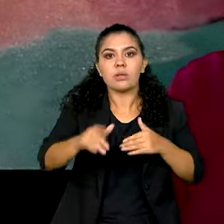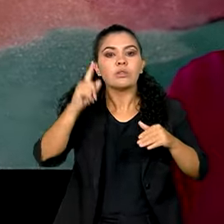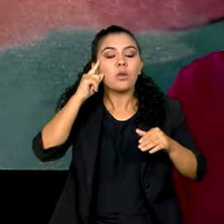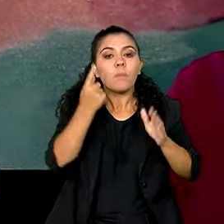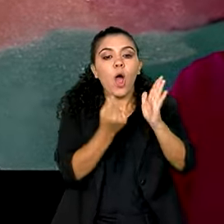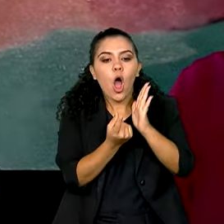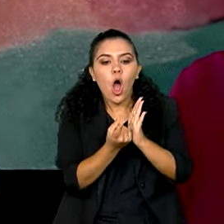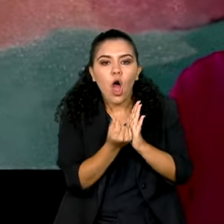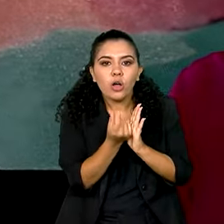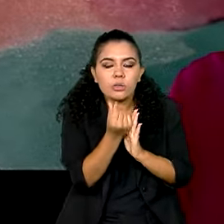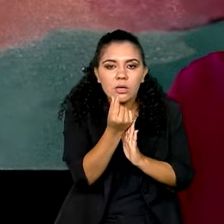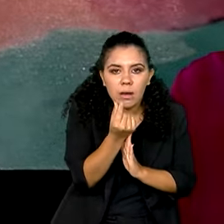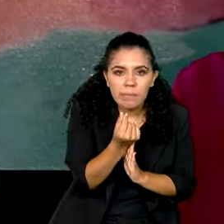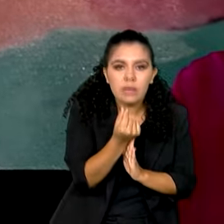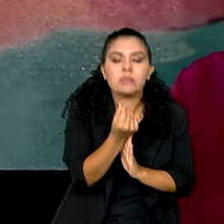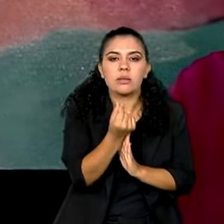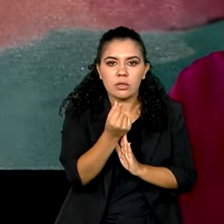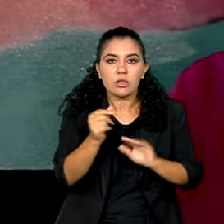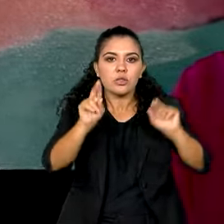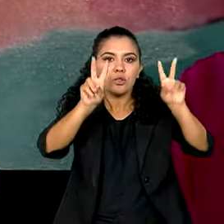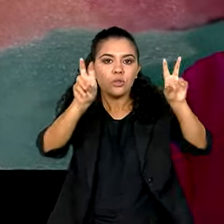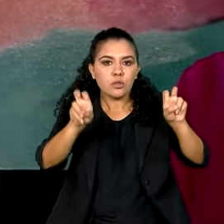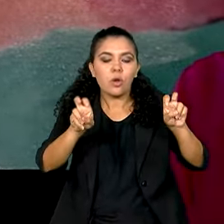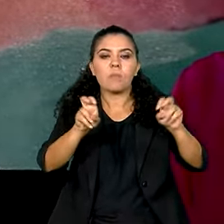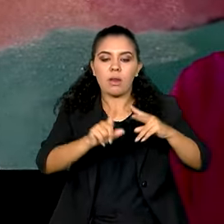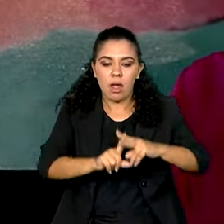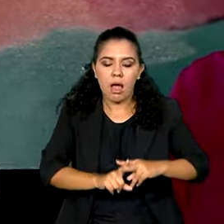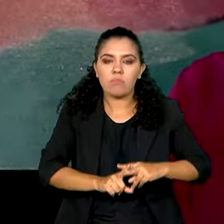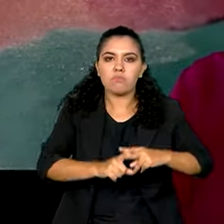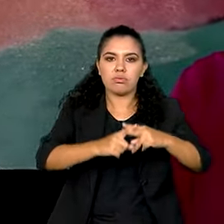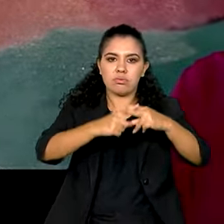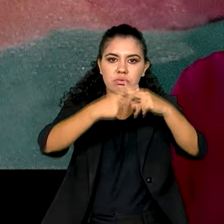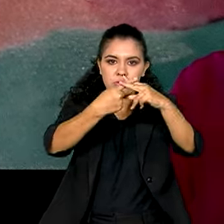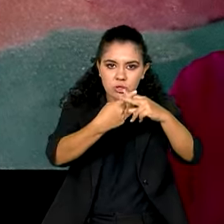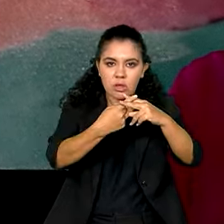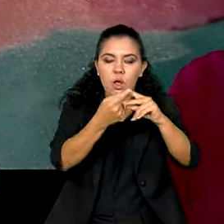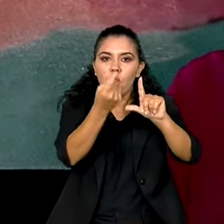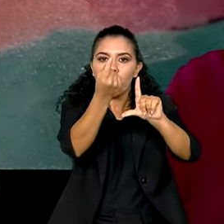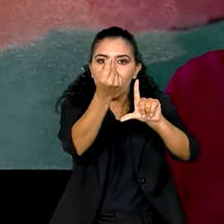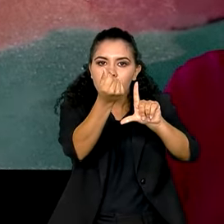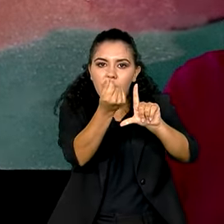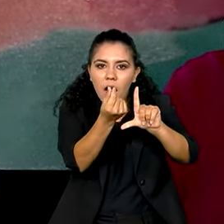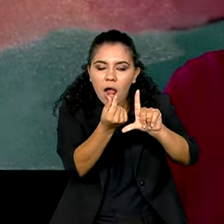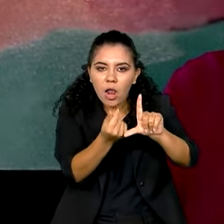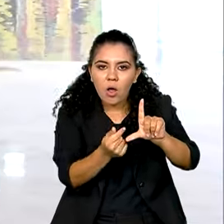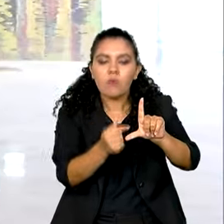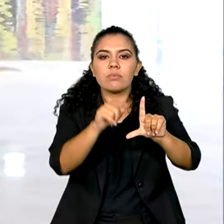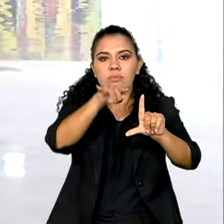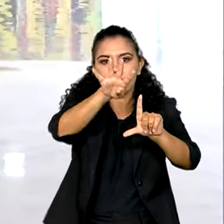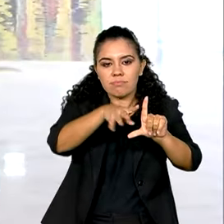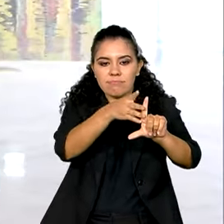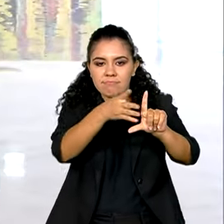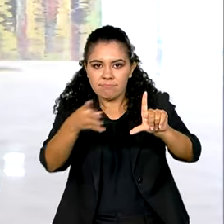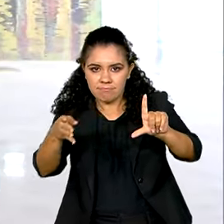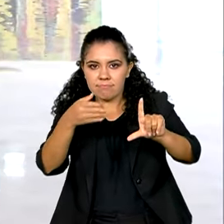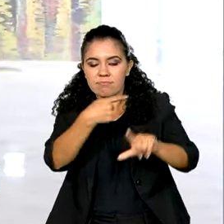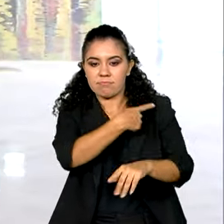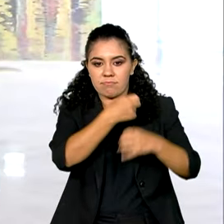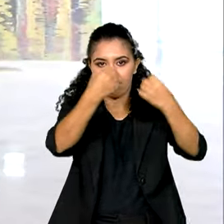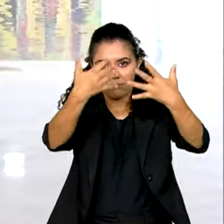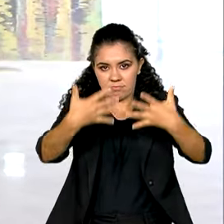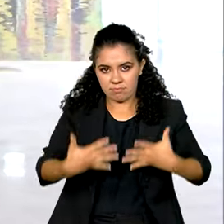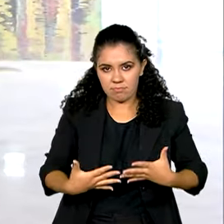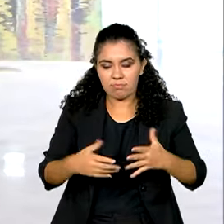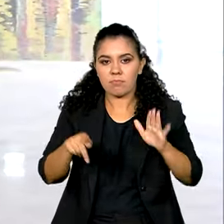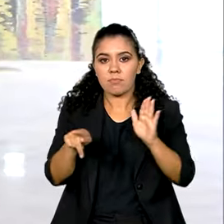orçamento no que diz respeito à atualização desses valores em relação à tabela. Segundo a Confederação